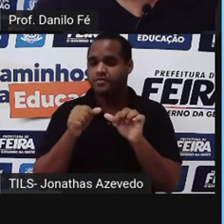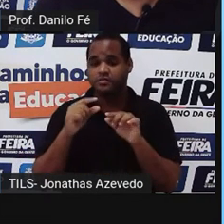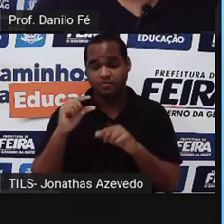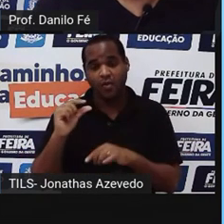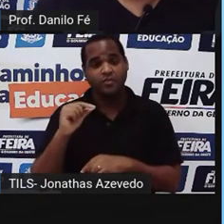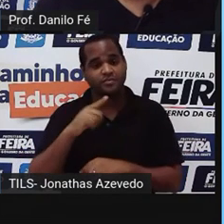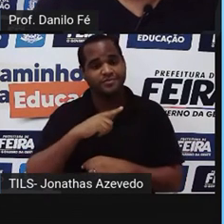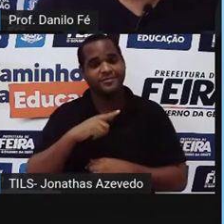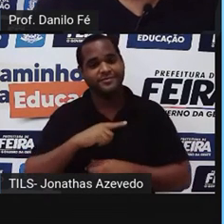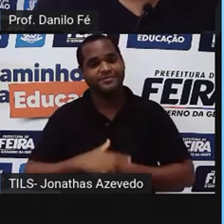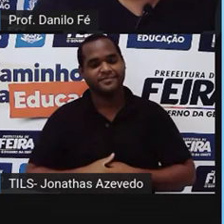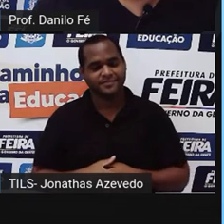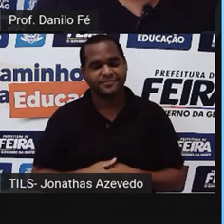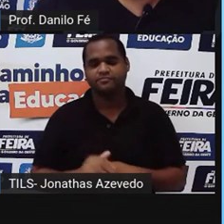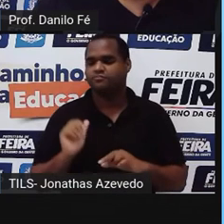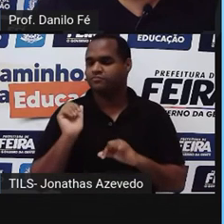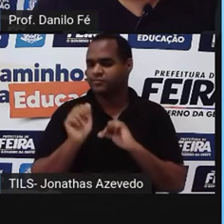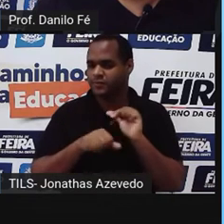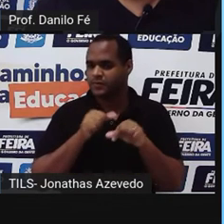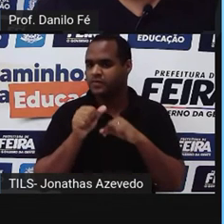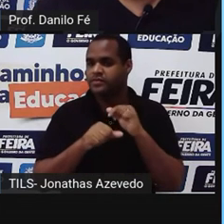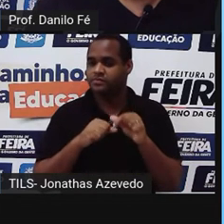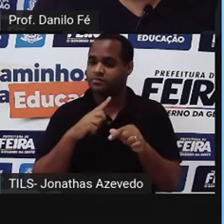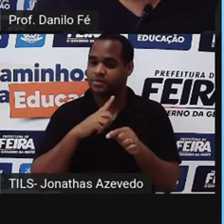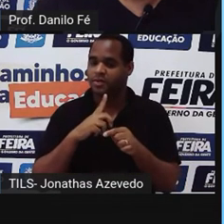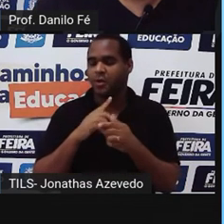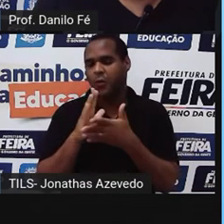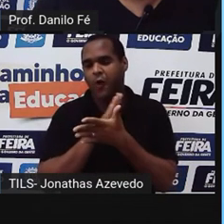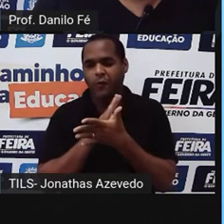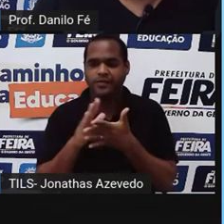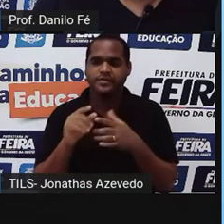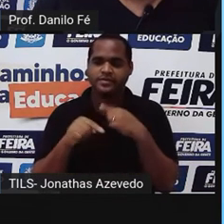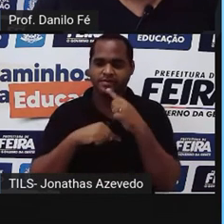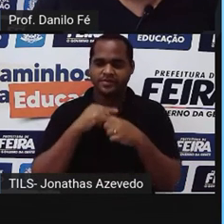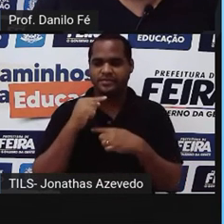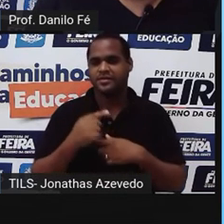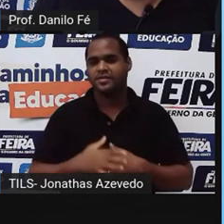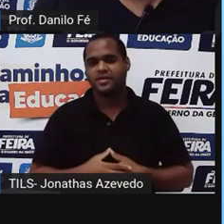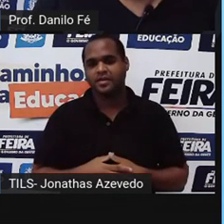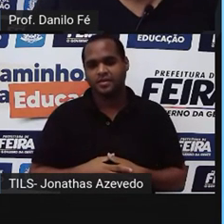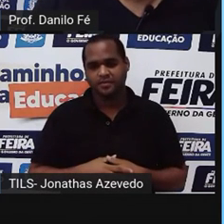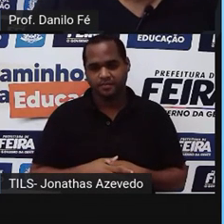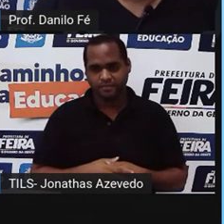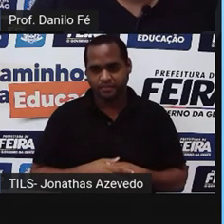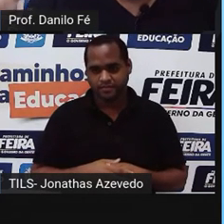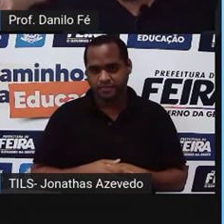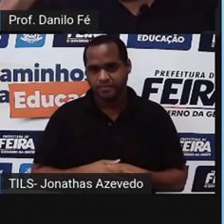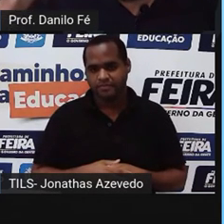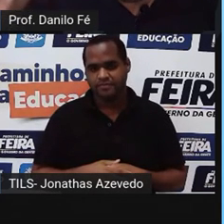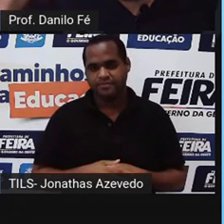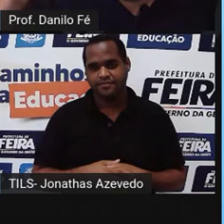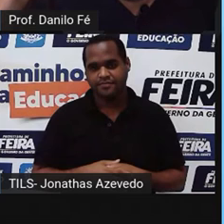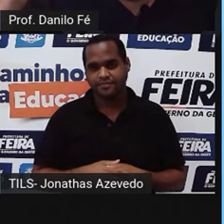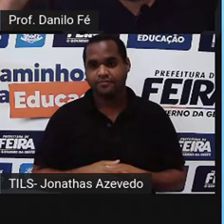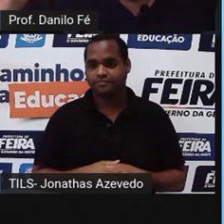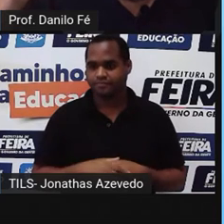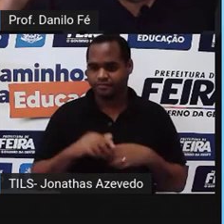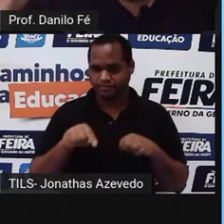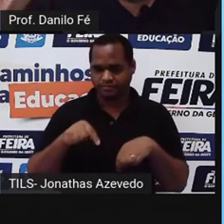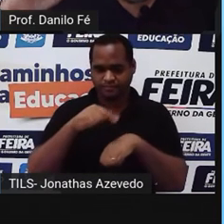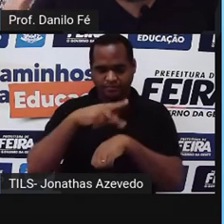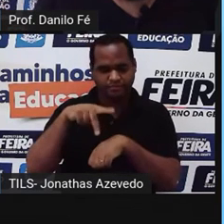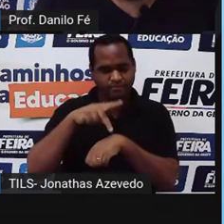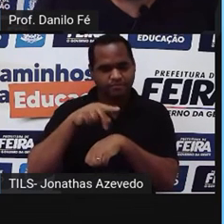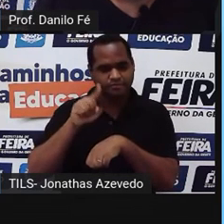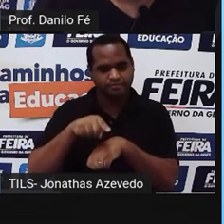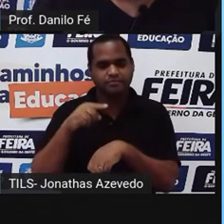coisa, né? Houve mudança, mas nem tanto. Bem, um país que é